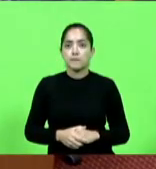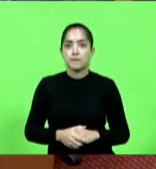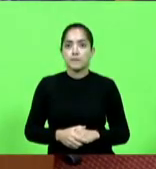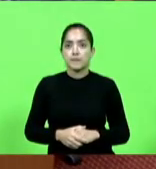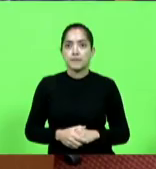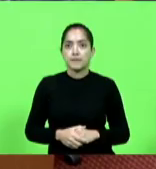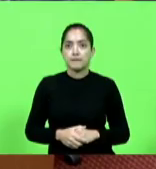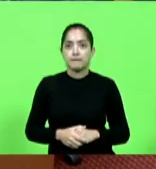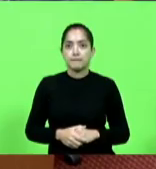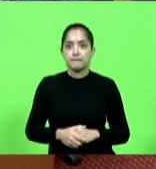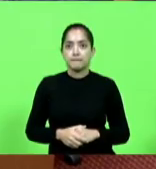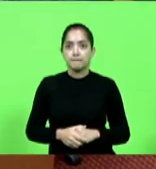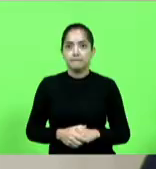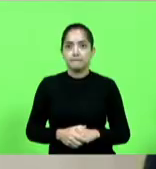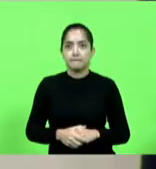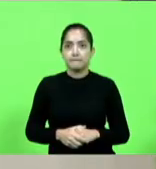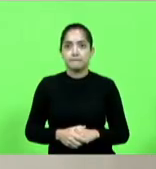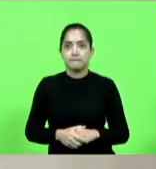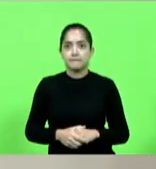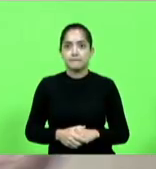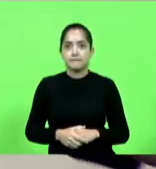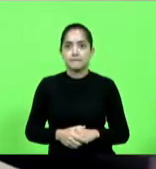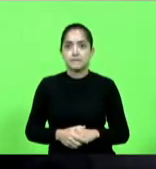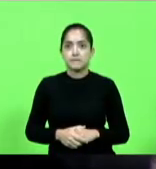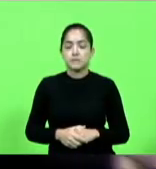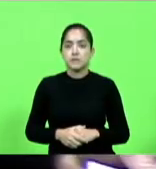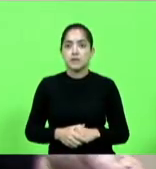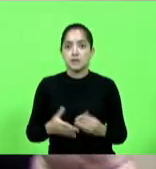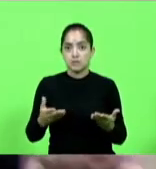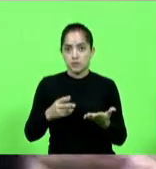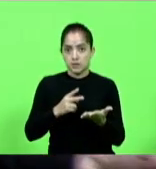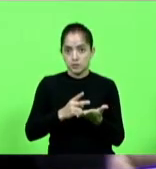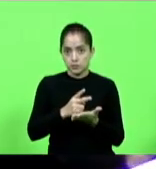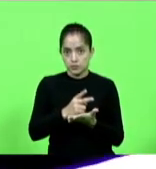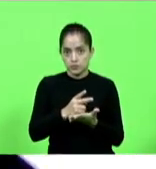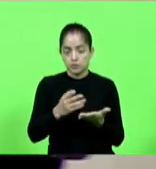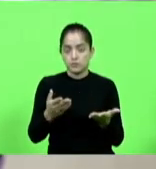Obrigado Dando continuidade